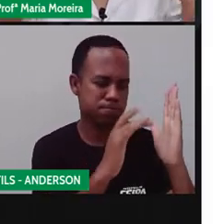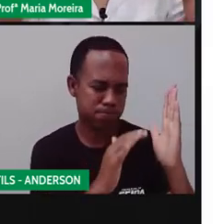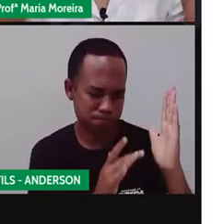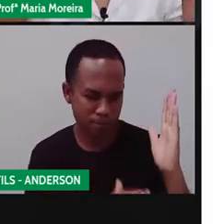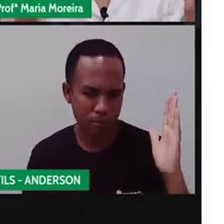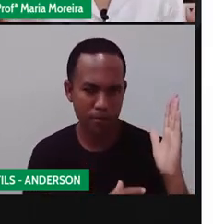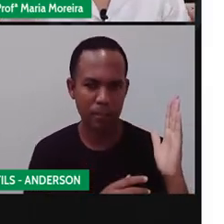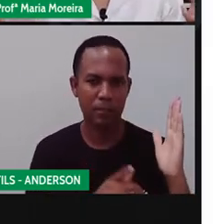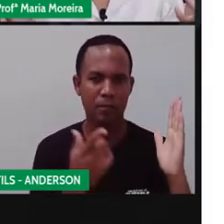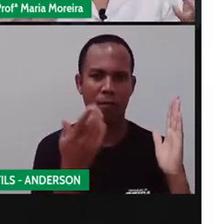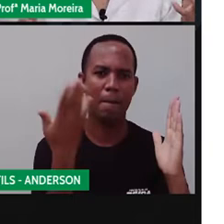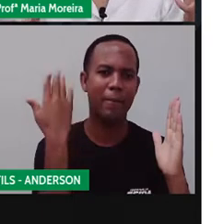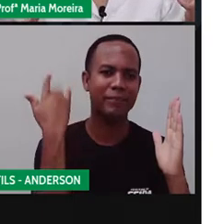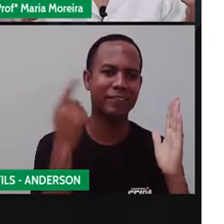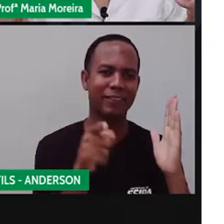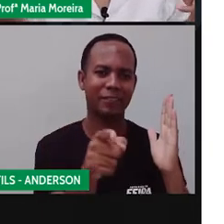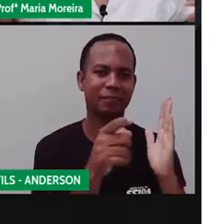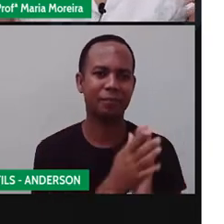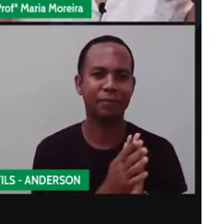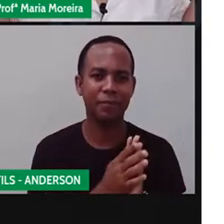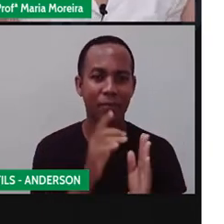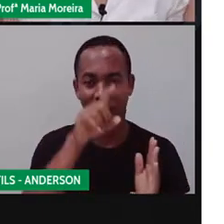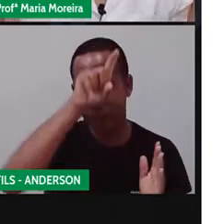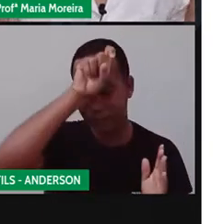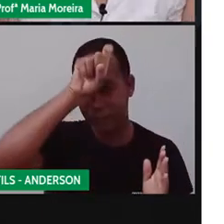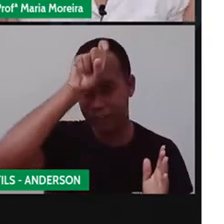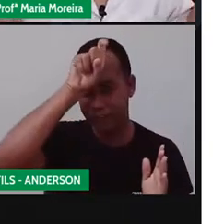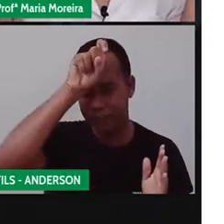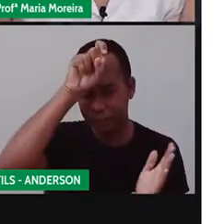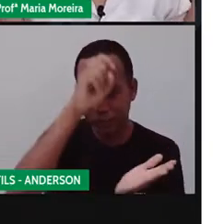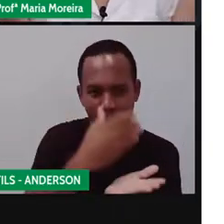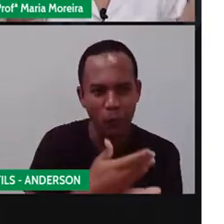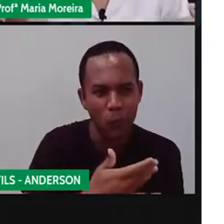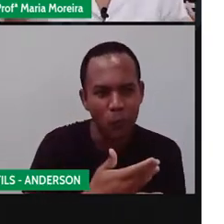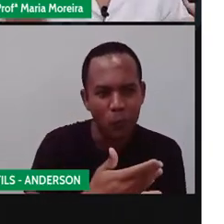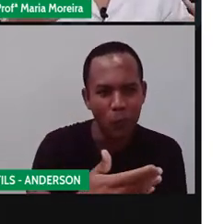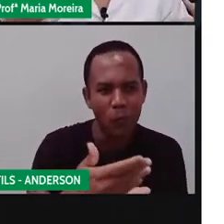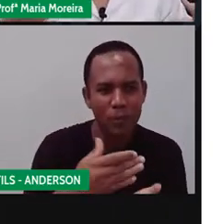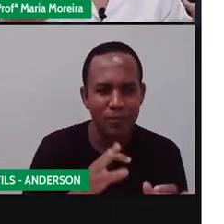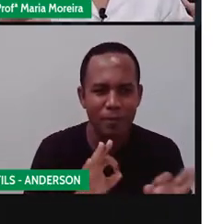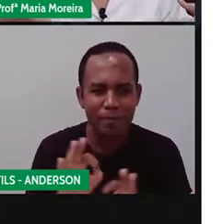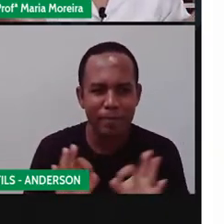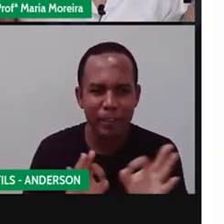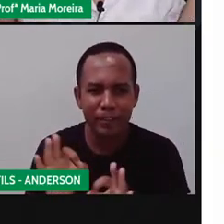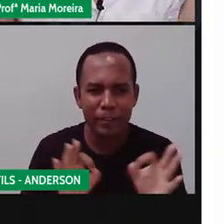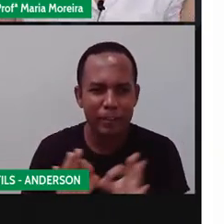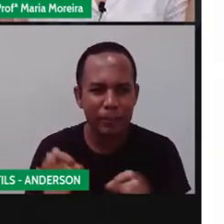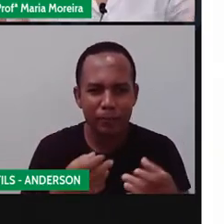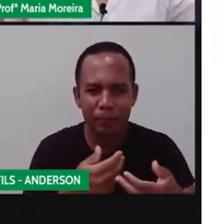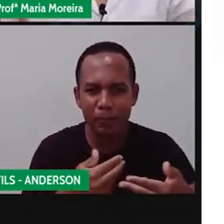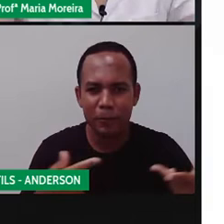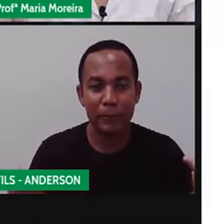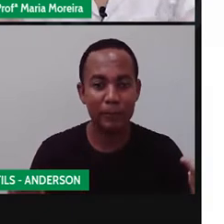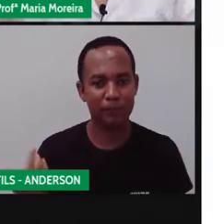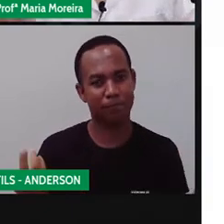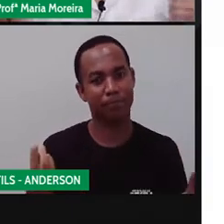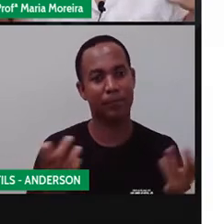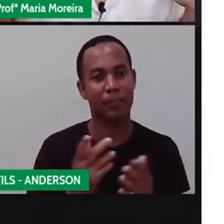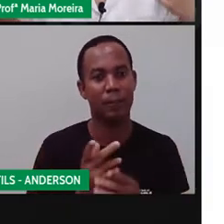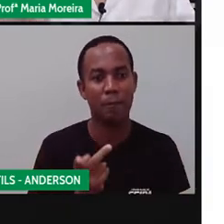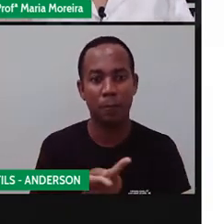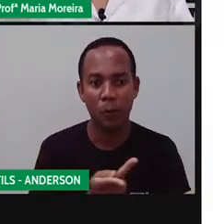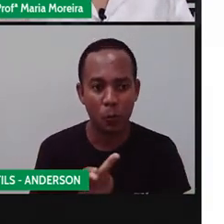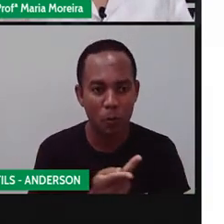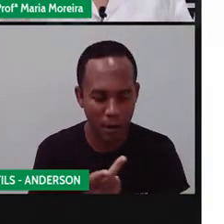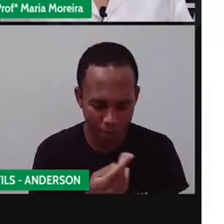egípcios, olha só essa imagem aí. Eles começaram a desenvolver várias coisas porque eles buscavam